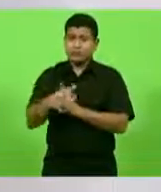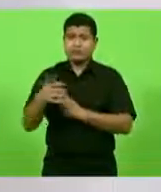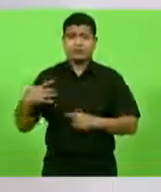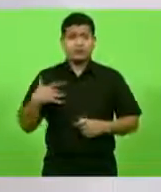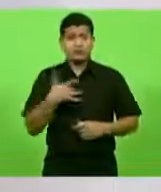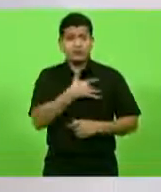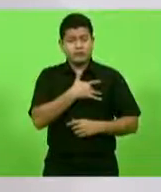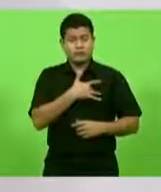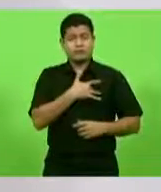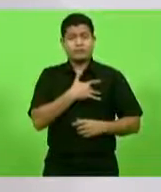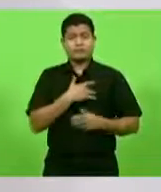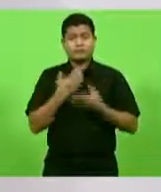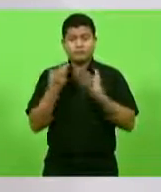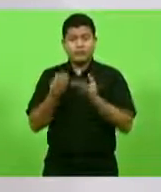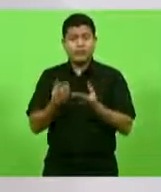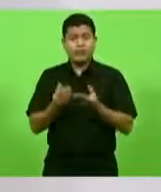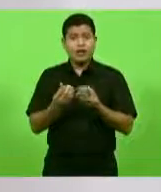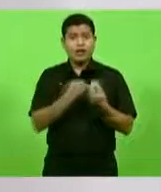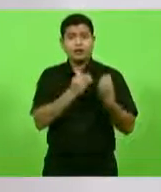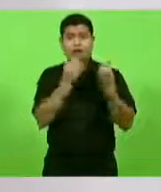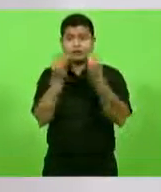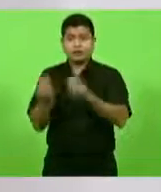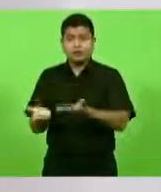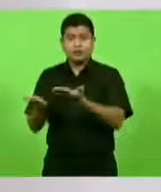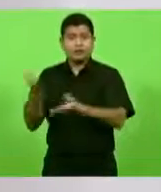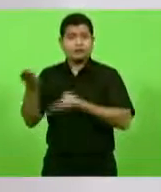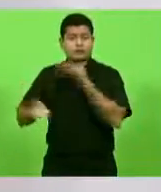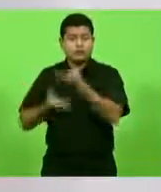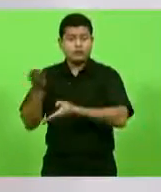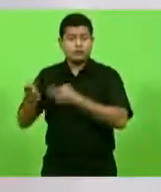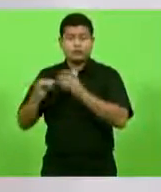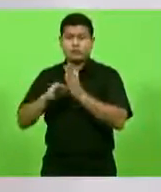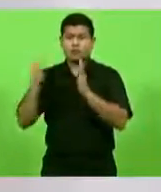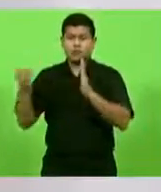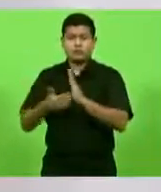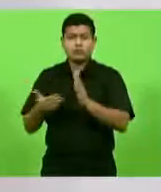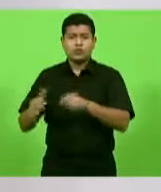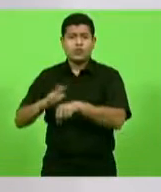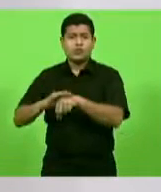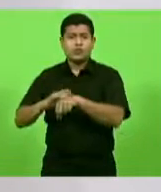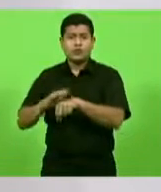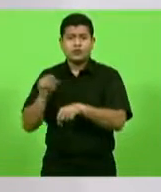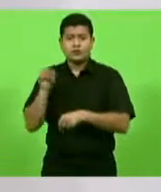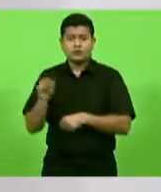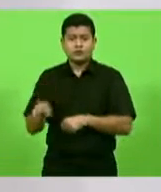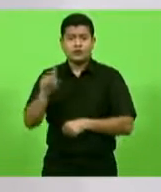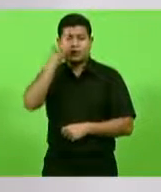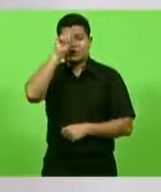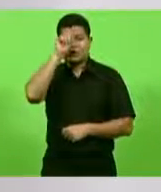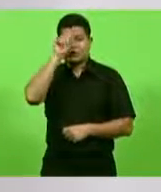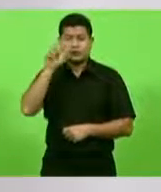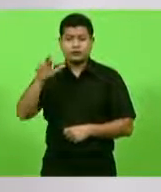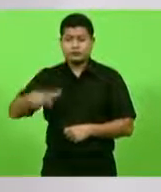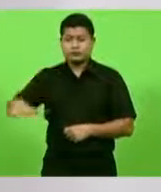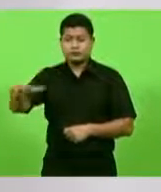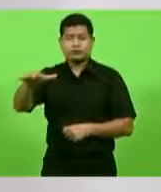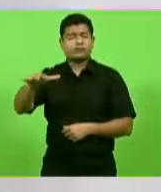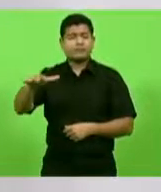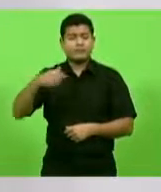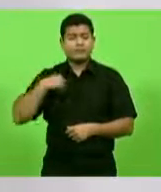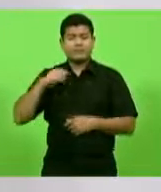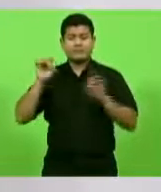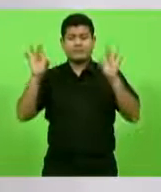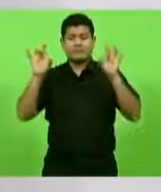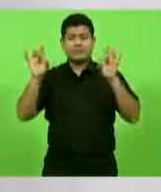levando o tratamento de todas as especialidades, mas, especialmente, do